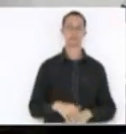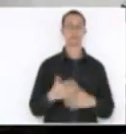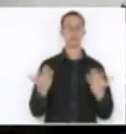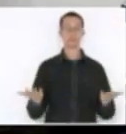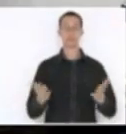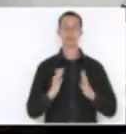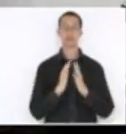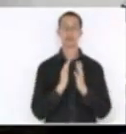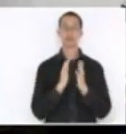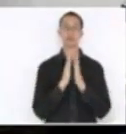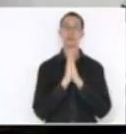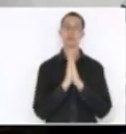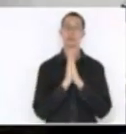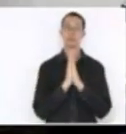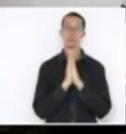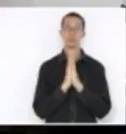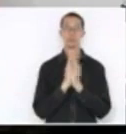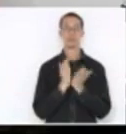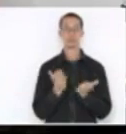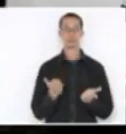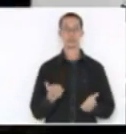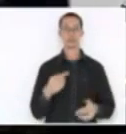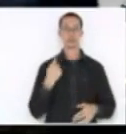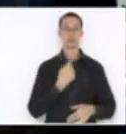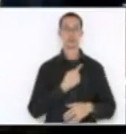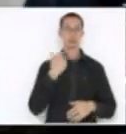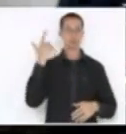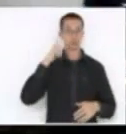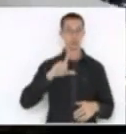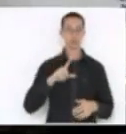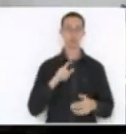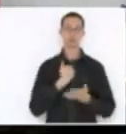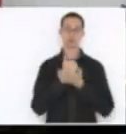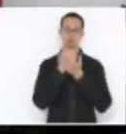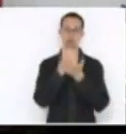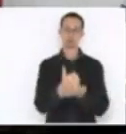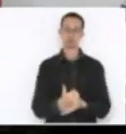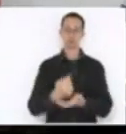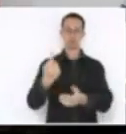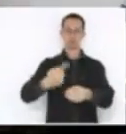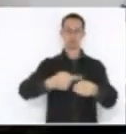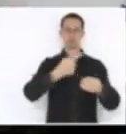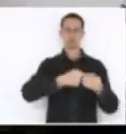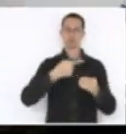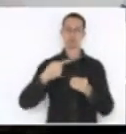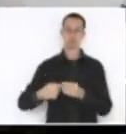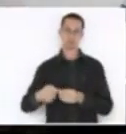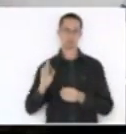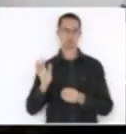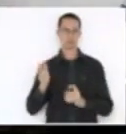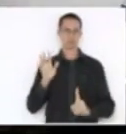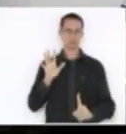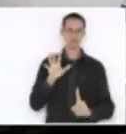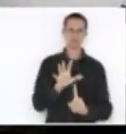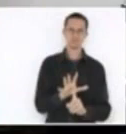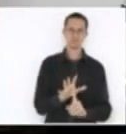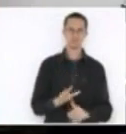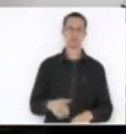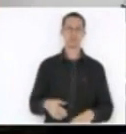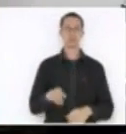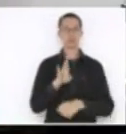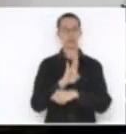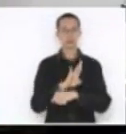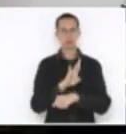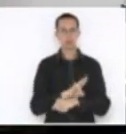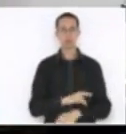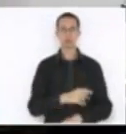que a gente possa fazer um gesto com esses municípios que foram extremamente atingidos, como o Rio do Sul e